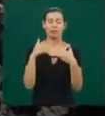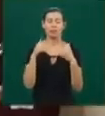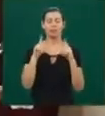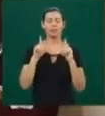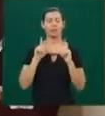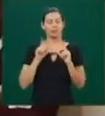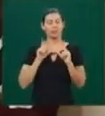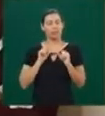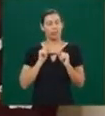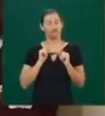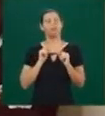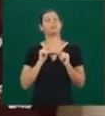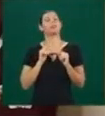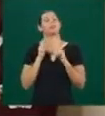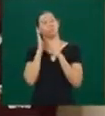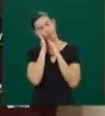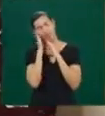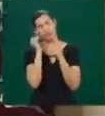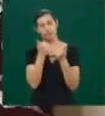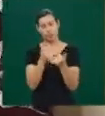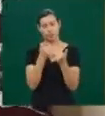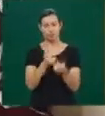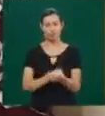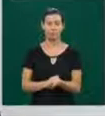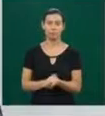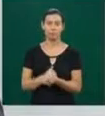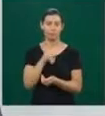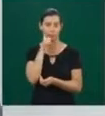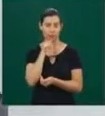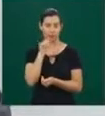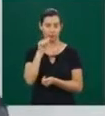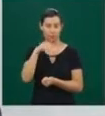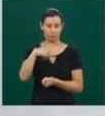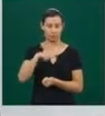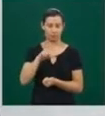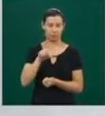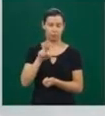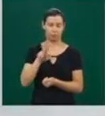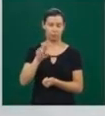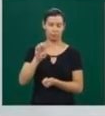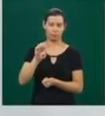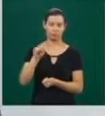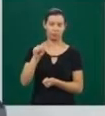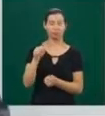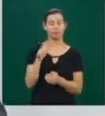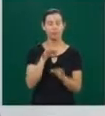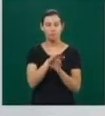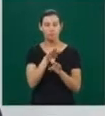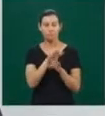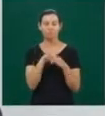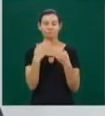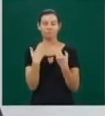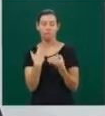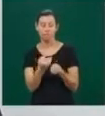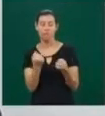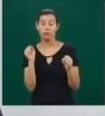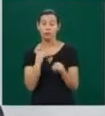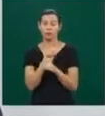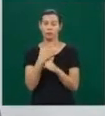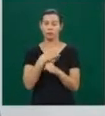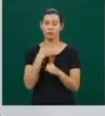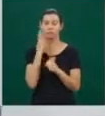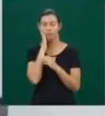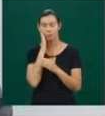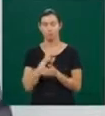melhor. É o que eu espero, né? Então, vale aí seguir as orientações dos especialistas, principalmente em relação